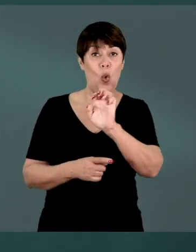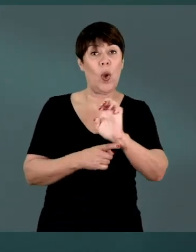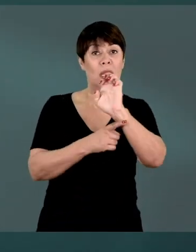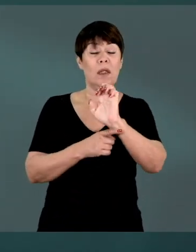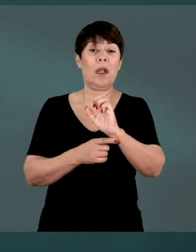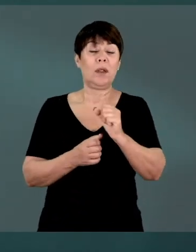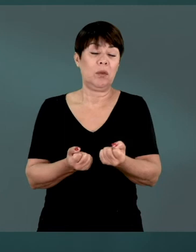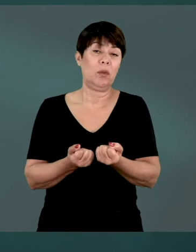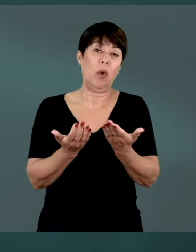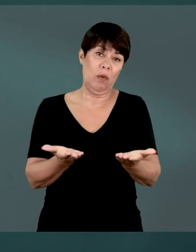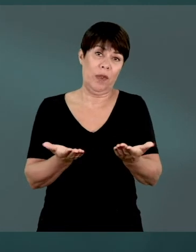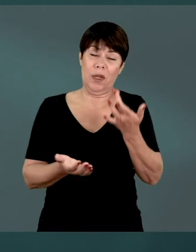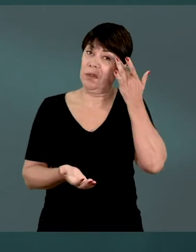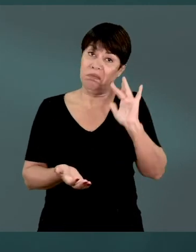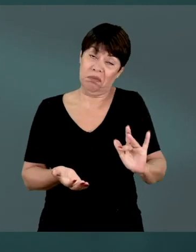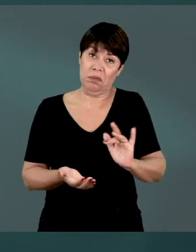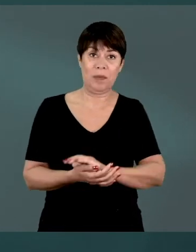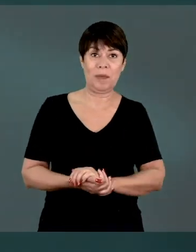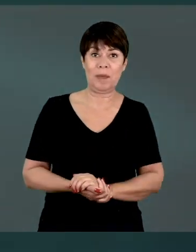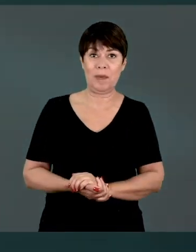conseguem fornecer isso.